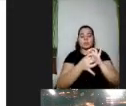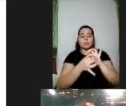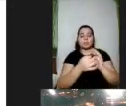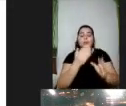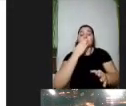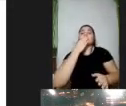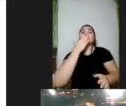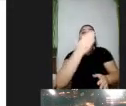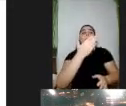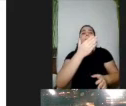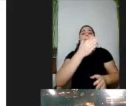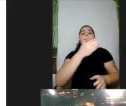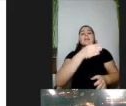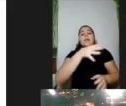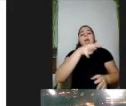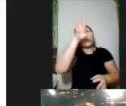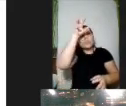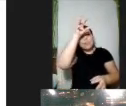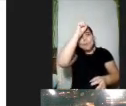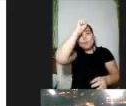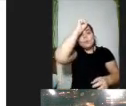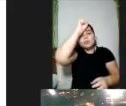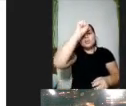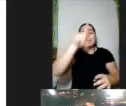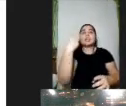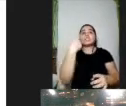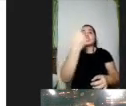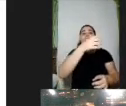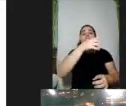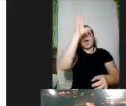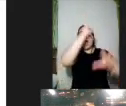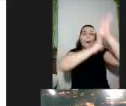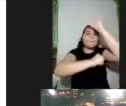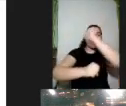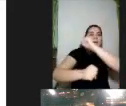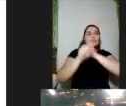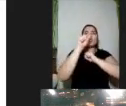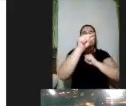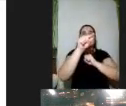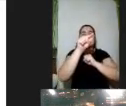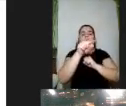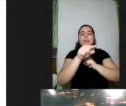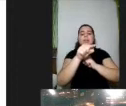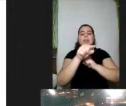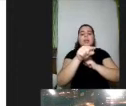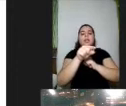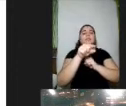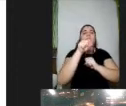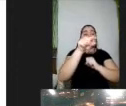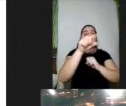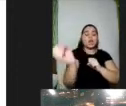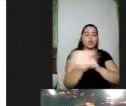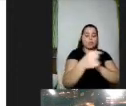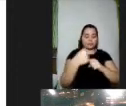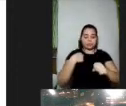compreensão então a gente aprende quando aquilo de novo que está sendo trazido se encontra com aquilo que eu já sei eu tenho é